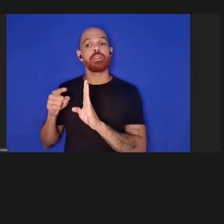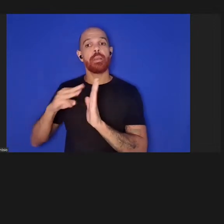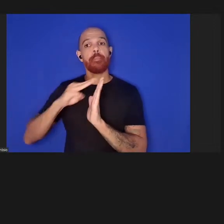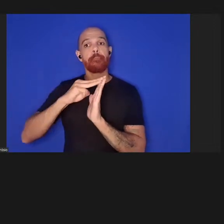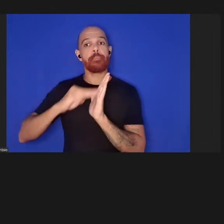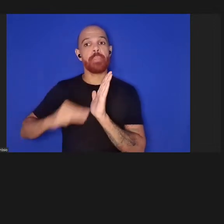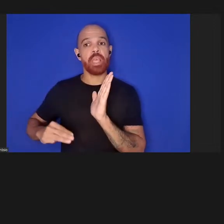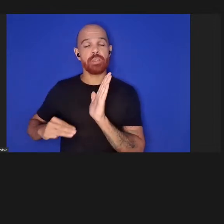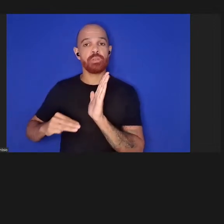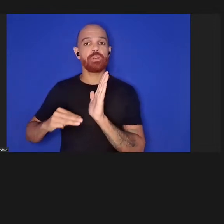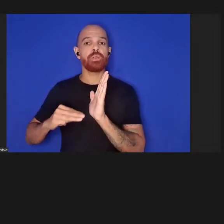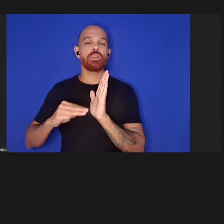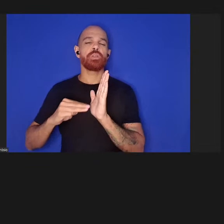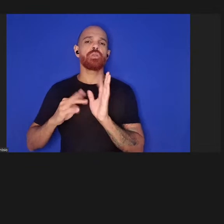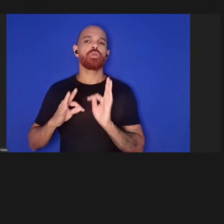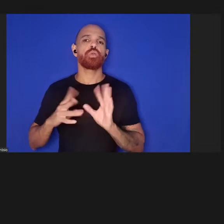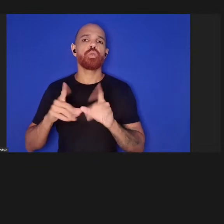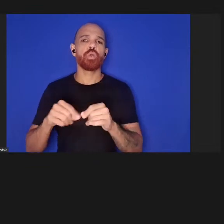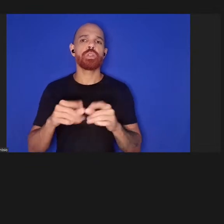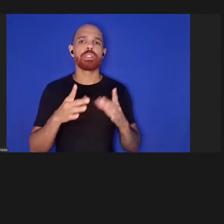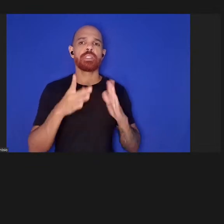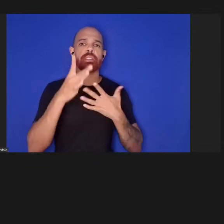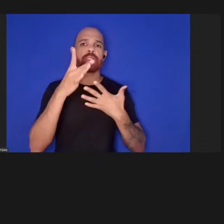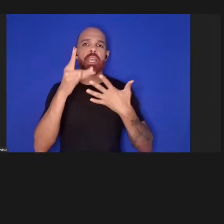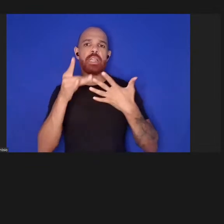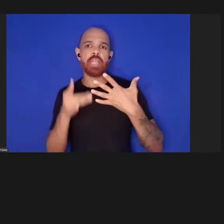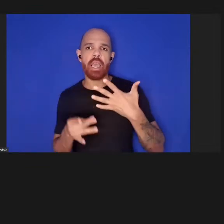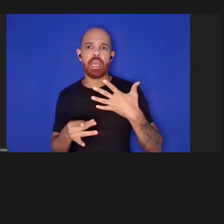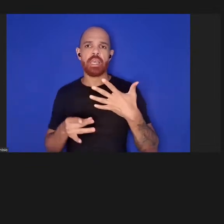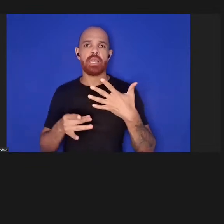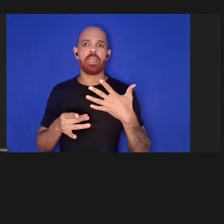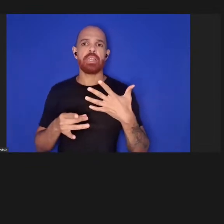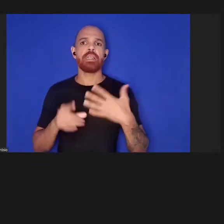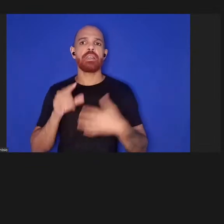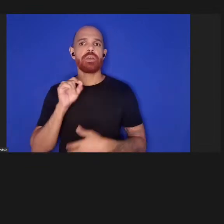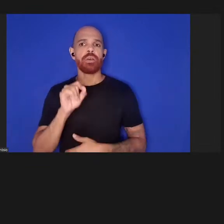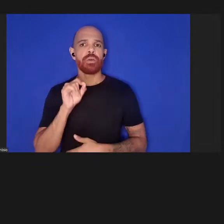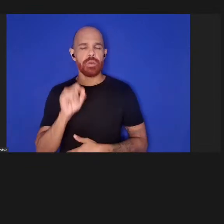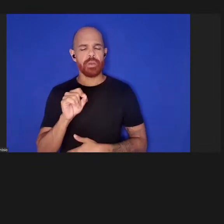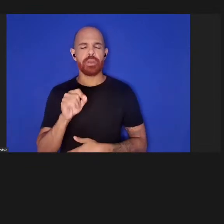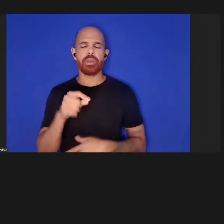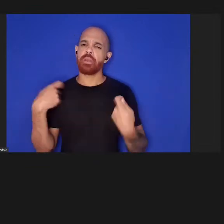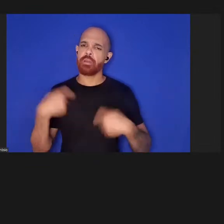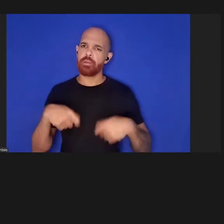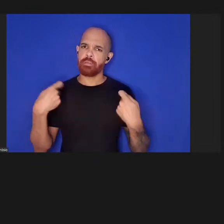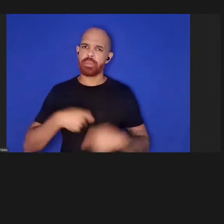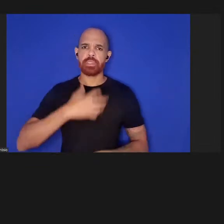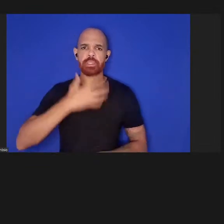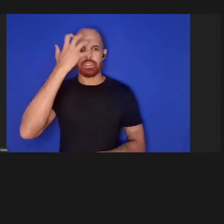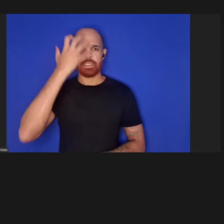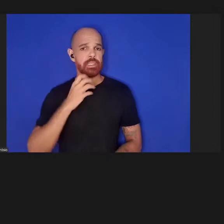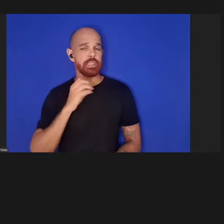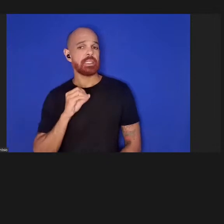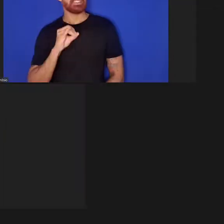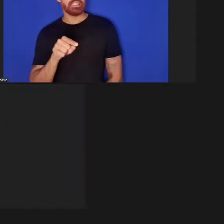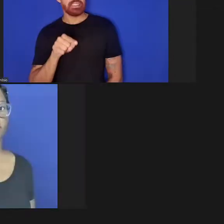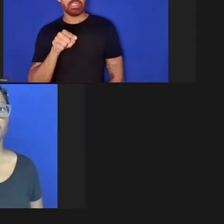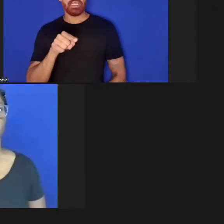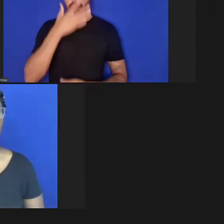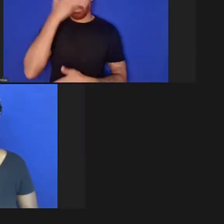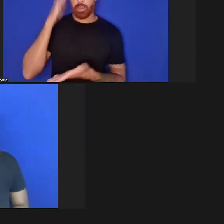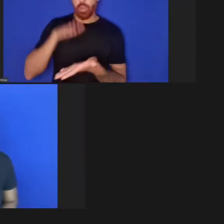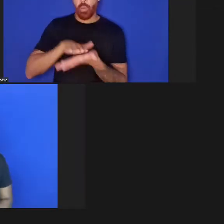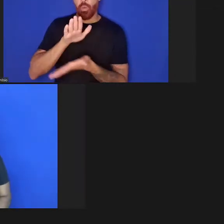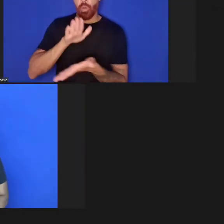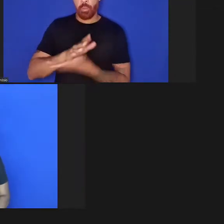com todos esses detalhes precisa ser levada a sério se realmente aqueles que publicam querem